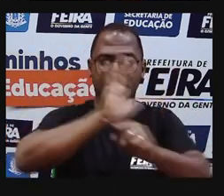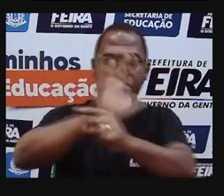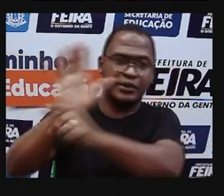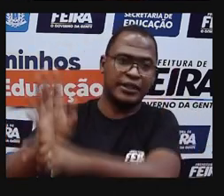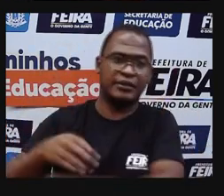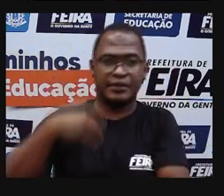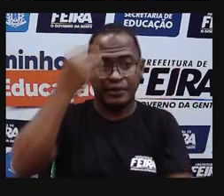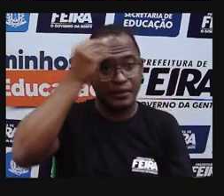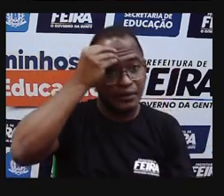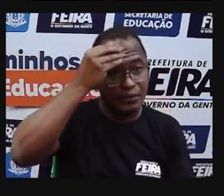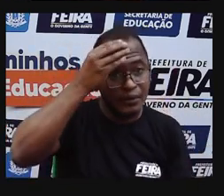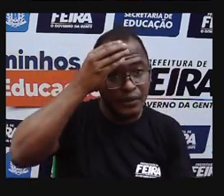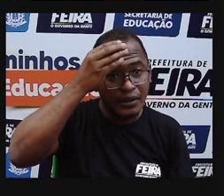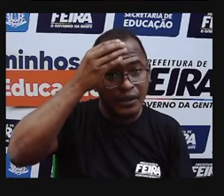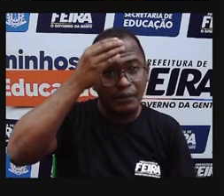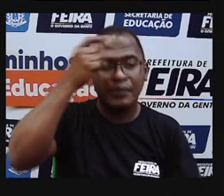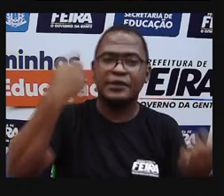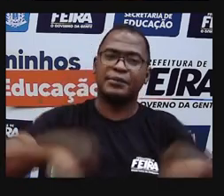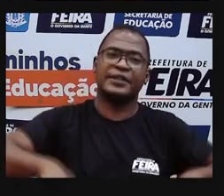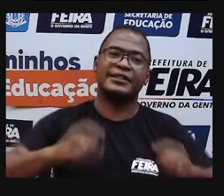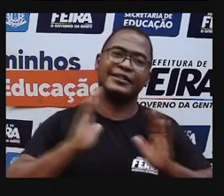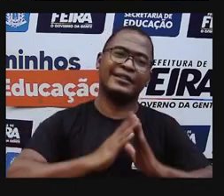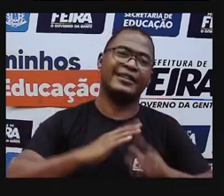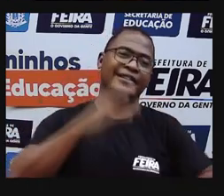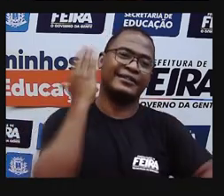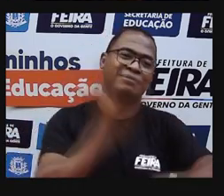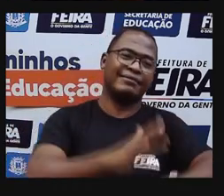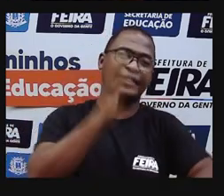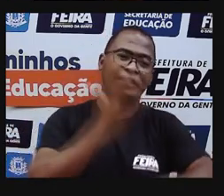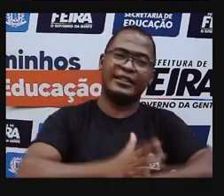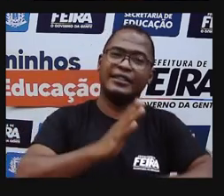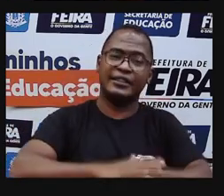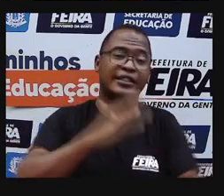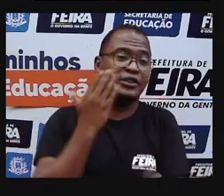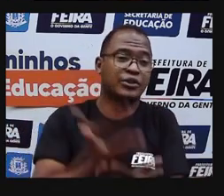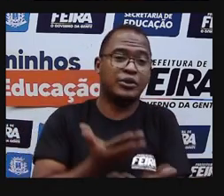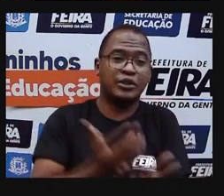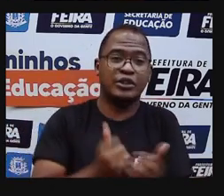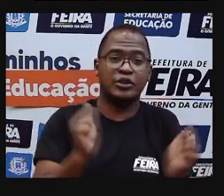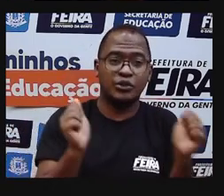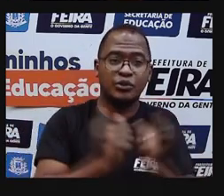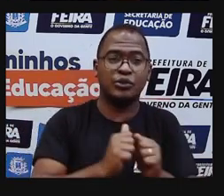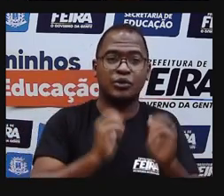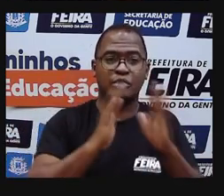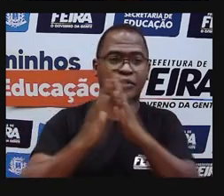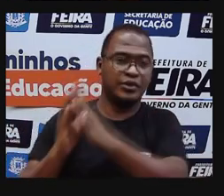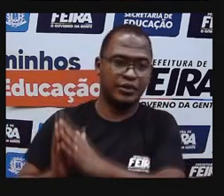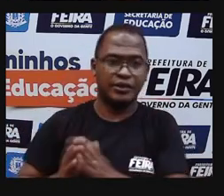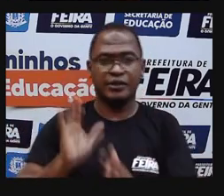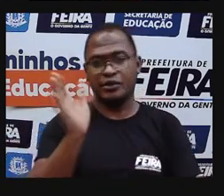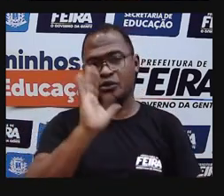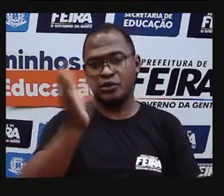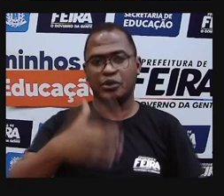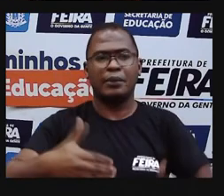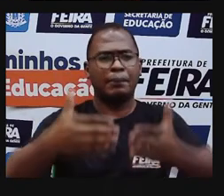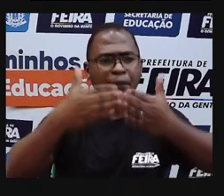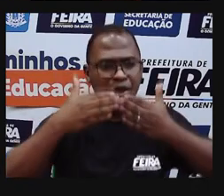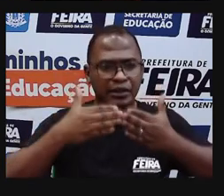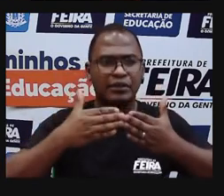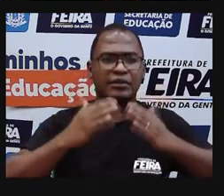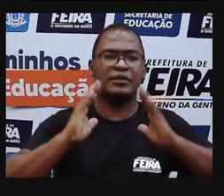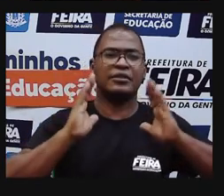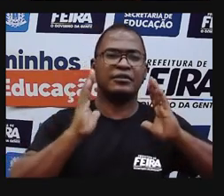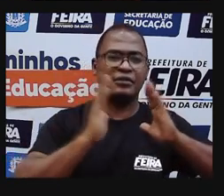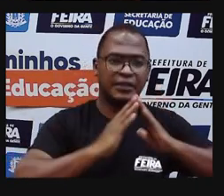Mas pratiquem as atividades junto com os professores, tá bom? Eu me despeço de vocês. Pedindo que se cuidem. Fiquem